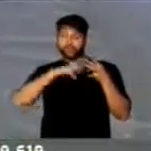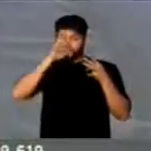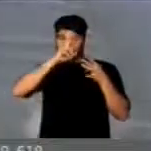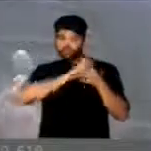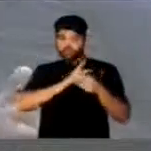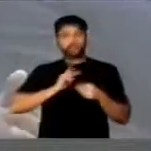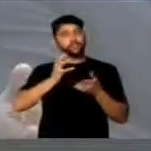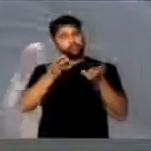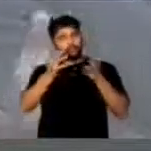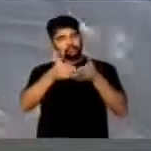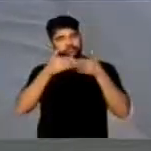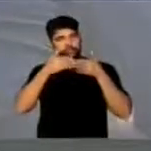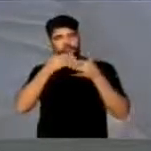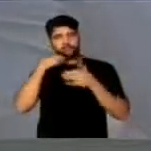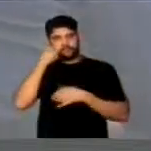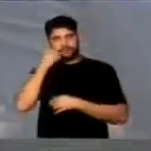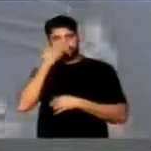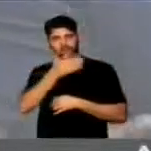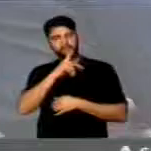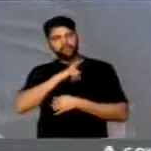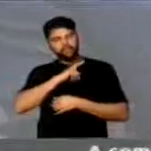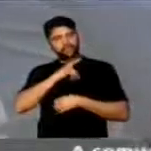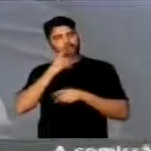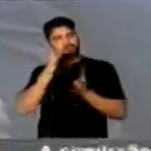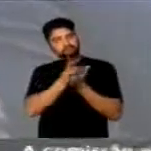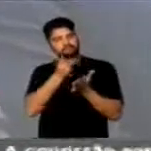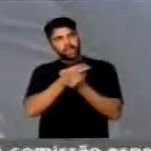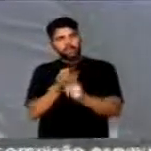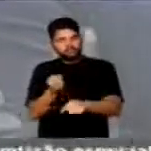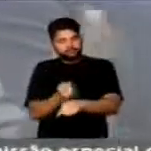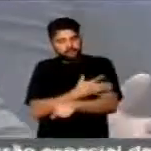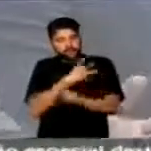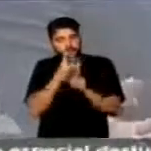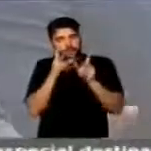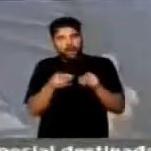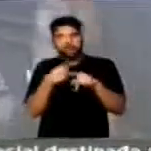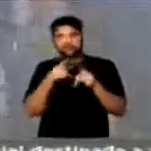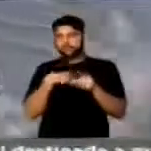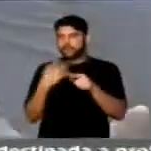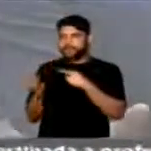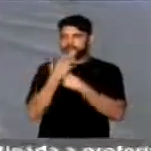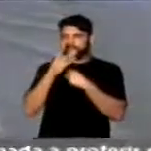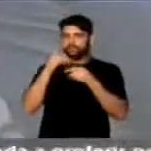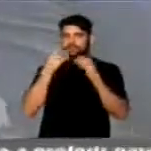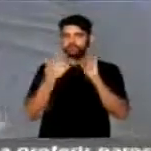presidente, eu quero pedir também ao Senado que tenha essa mesma sensibilidade e nos ajude.